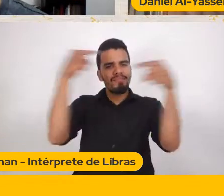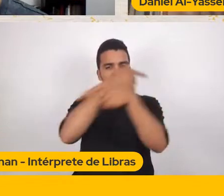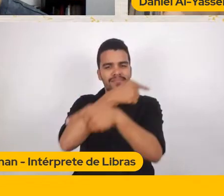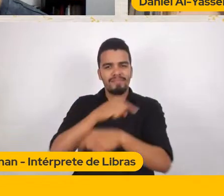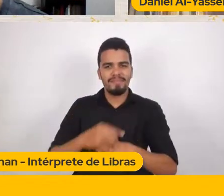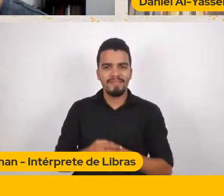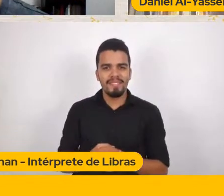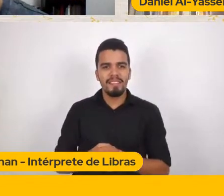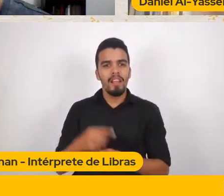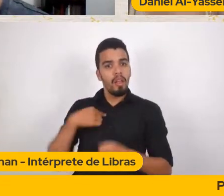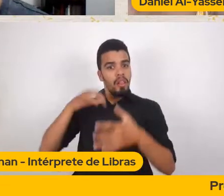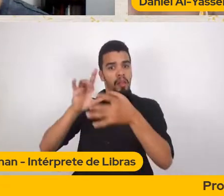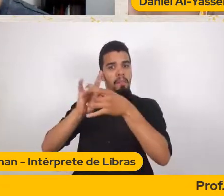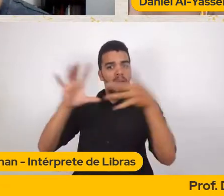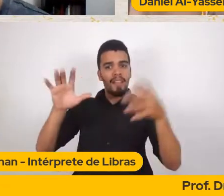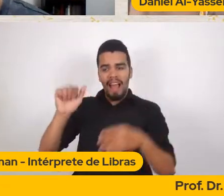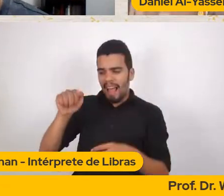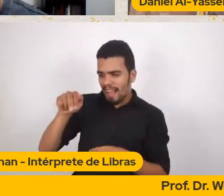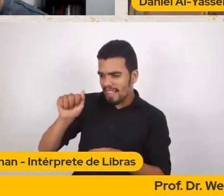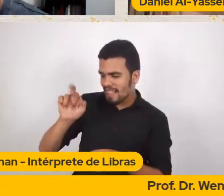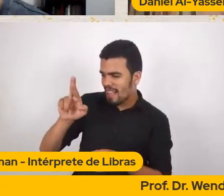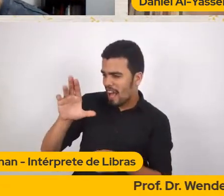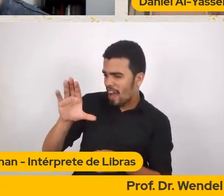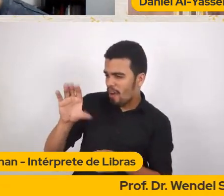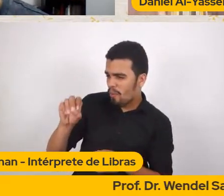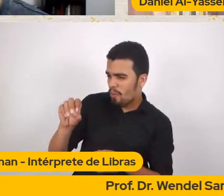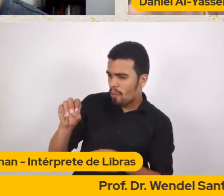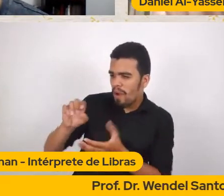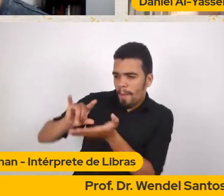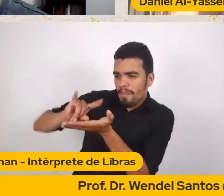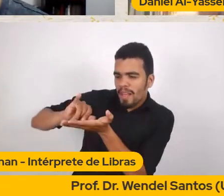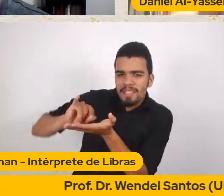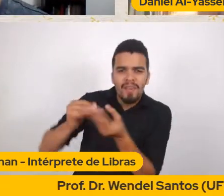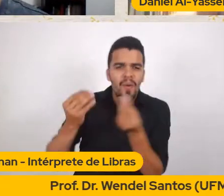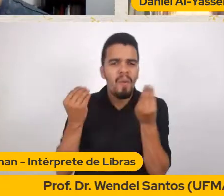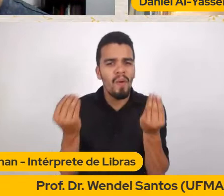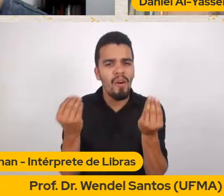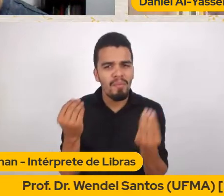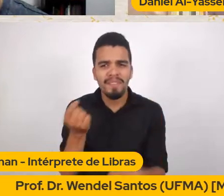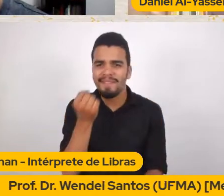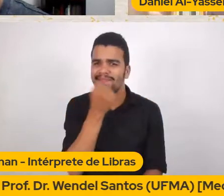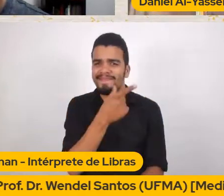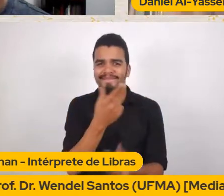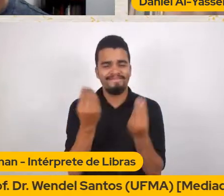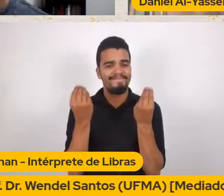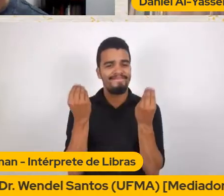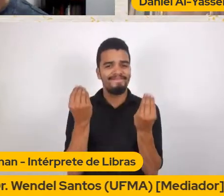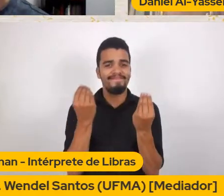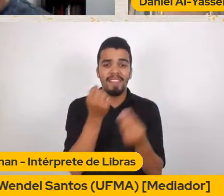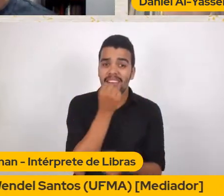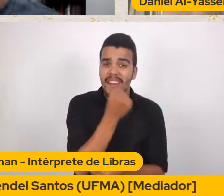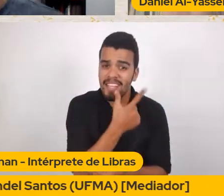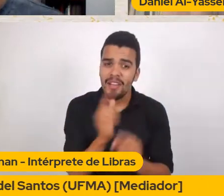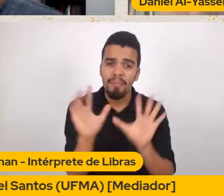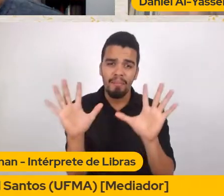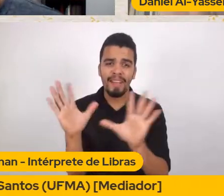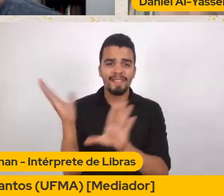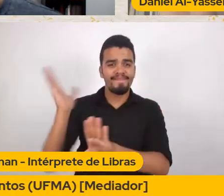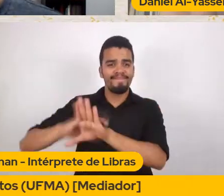É ótimo É engraçado Trágico Mas engraçado É